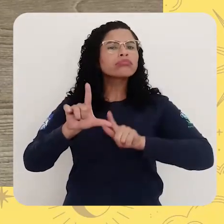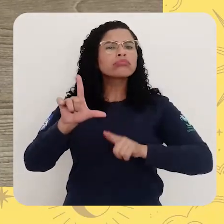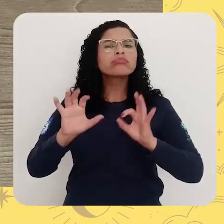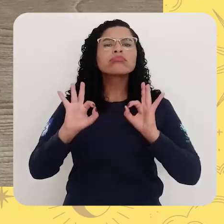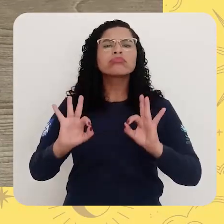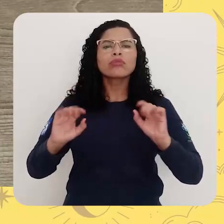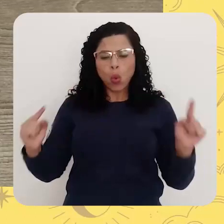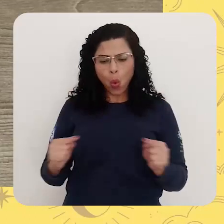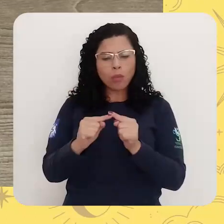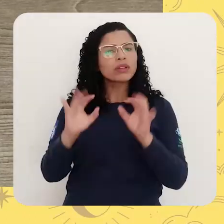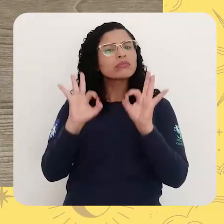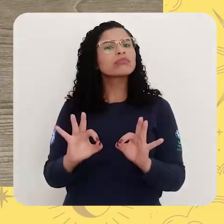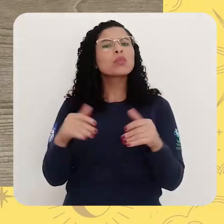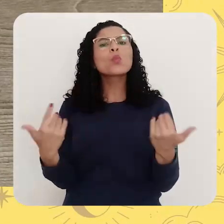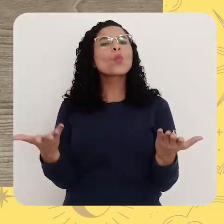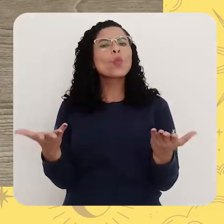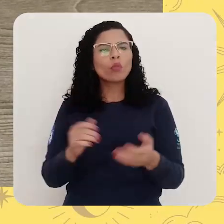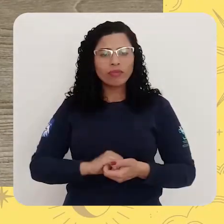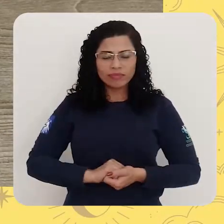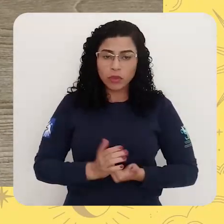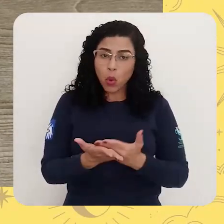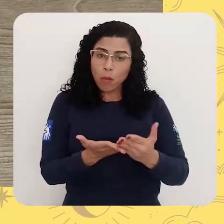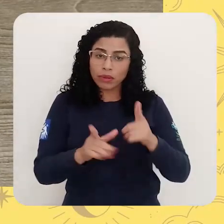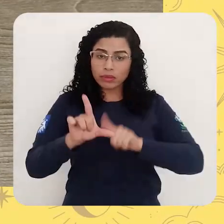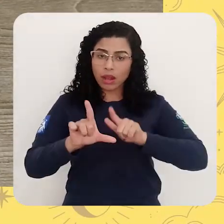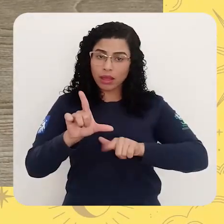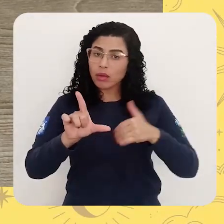um castelo mal-assombrado. Começa com que letra?